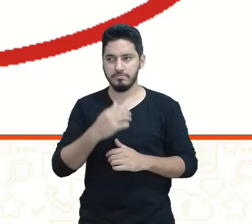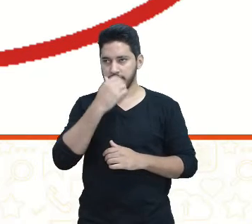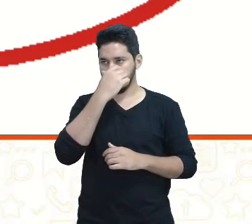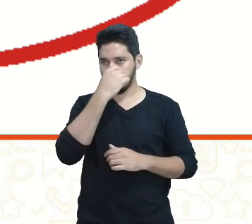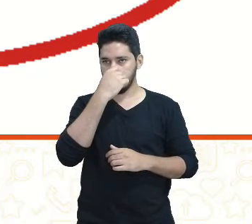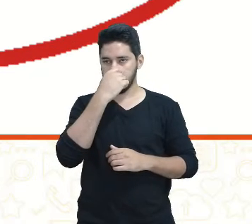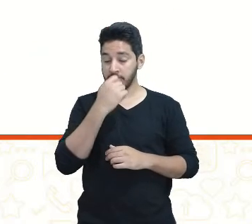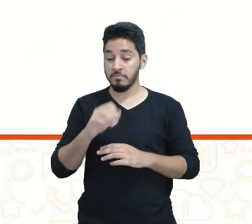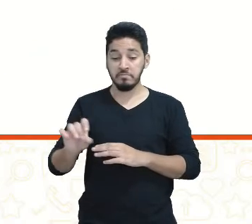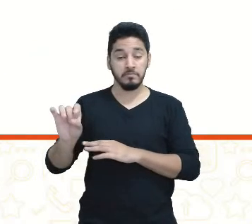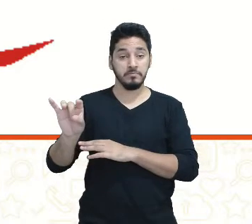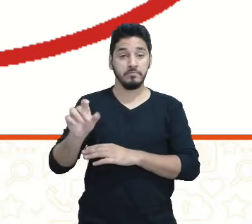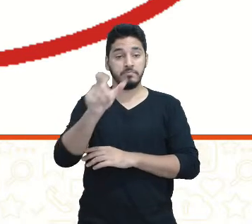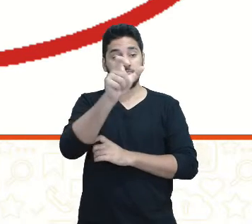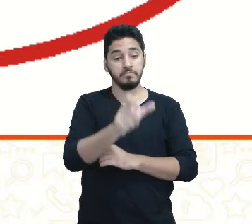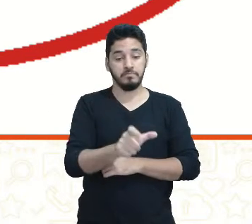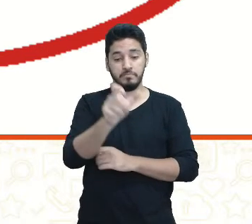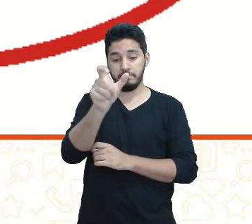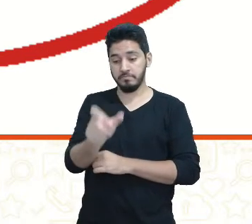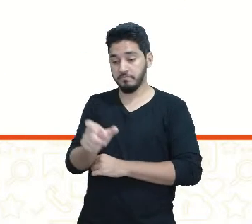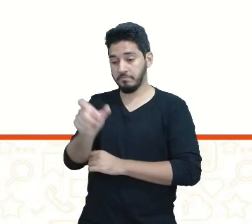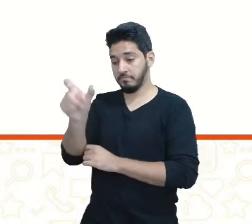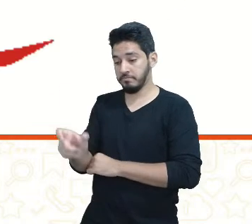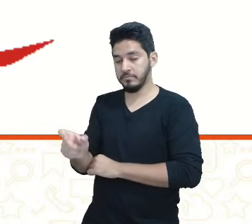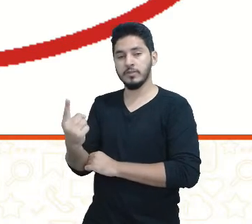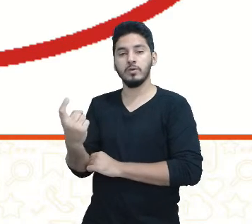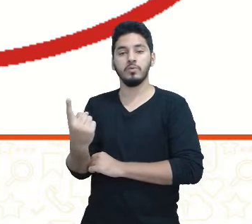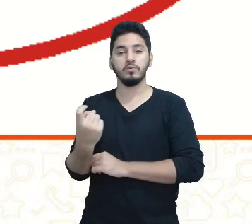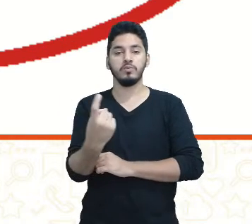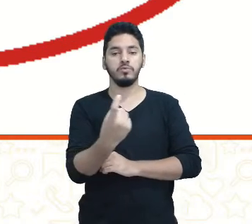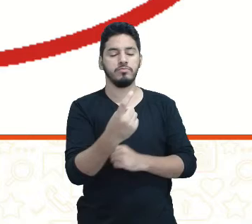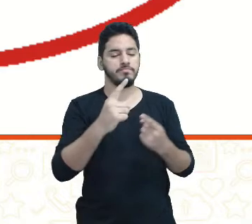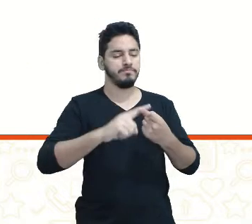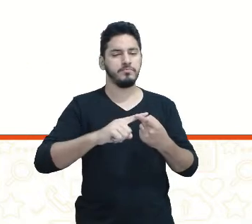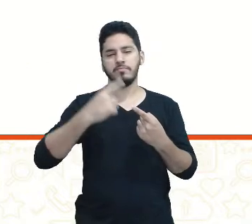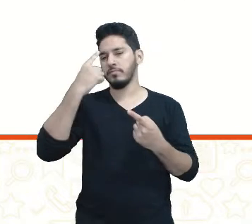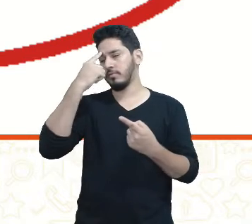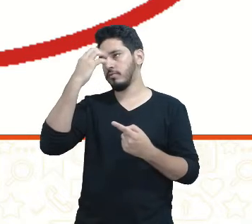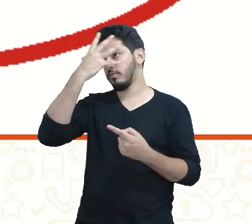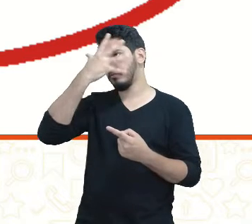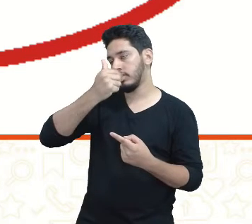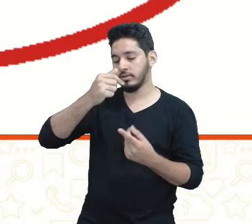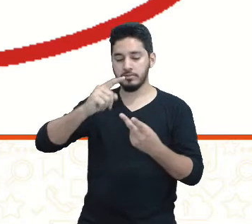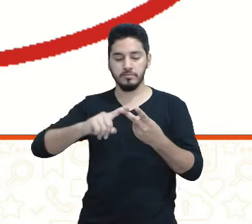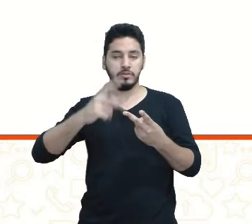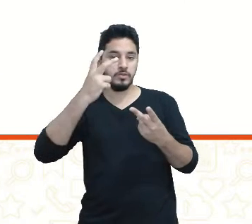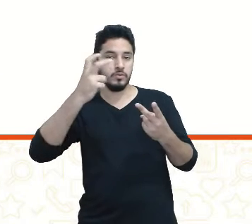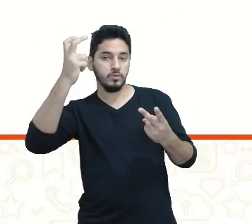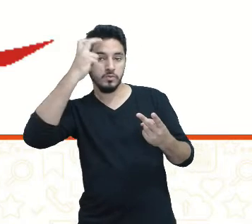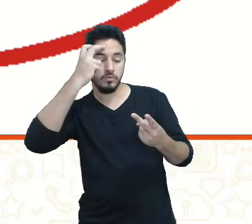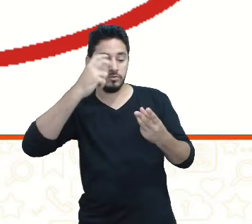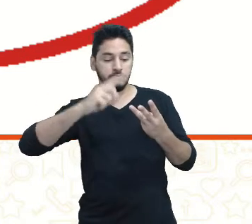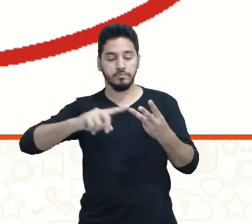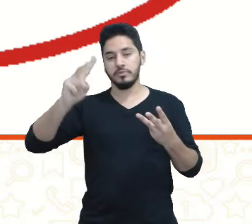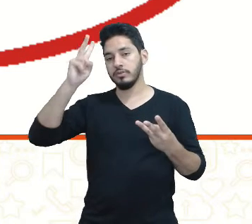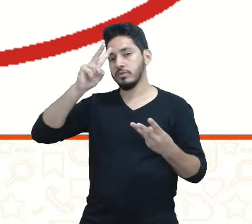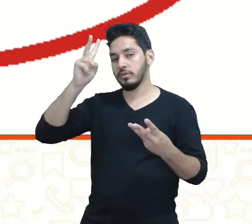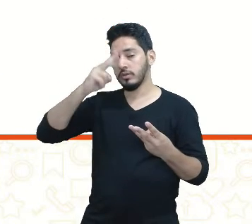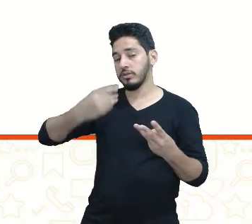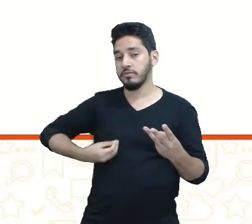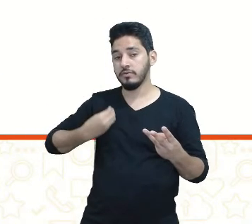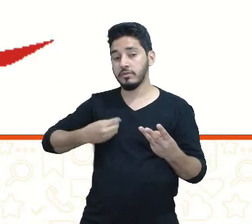Cada indivíduo é o único em termos de aparência, cultura, história de vida e